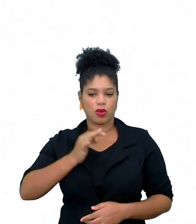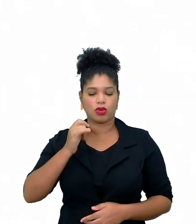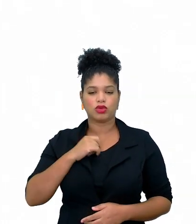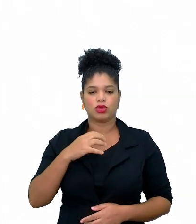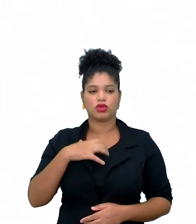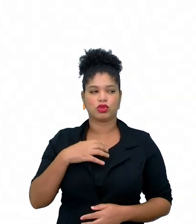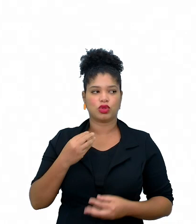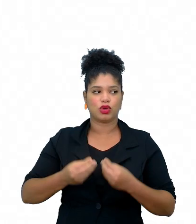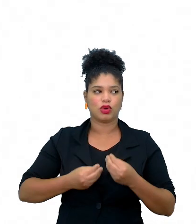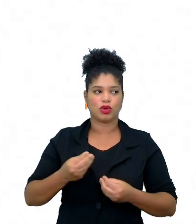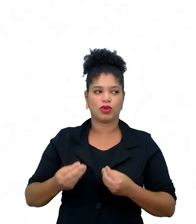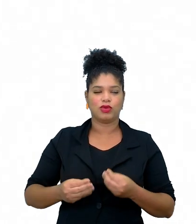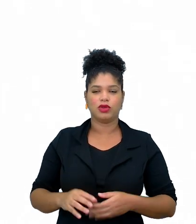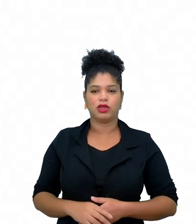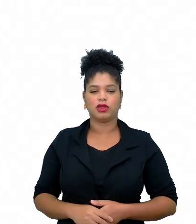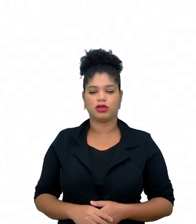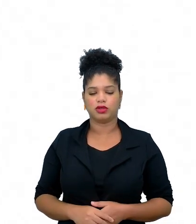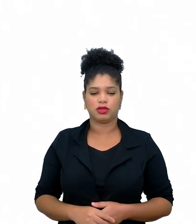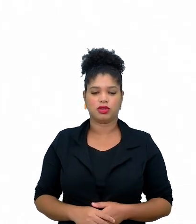seu sentido global.